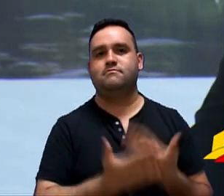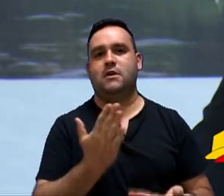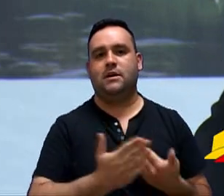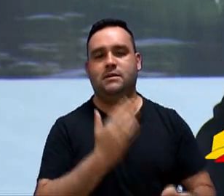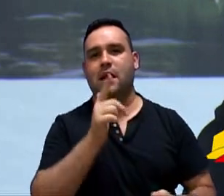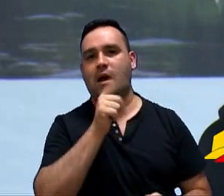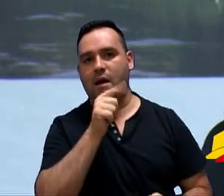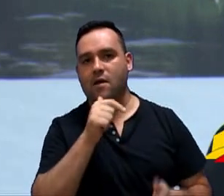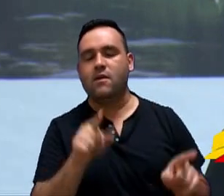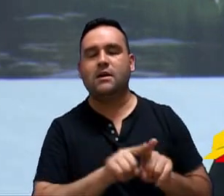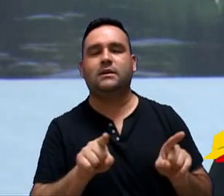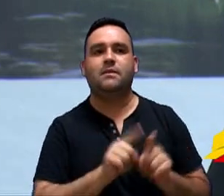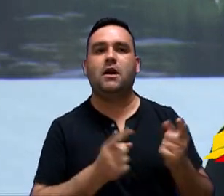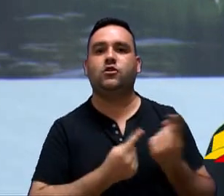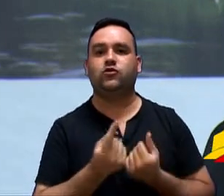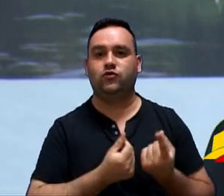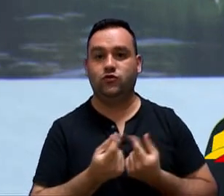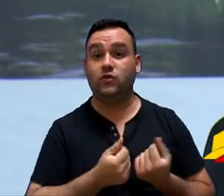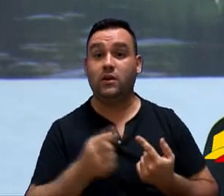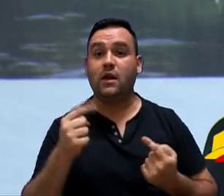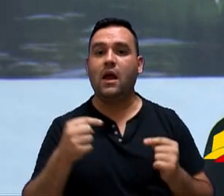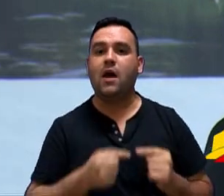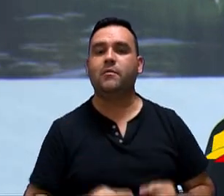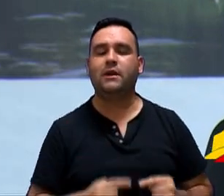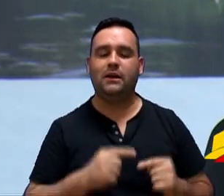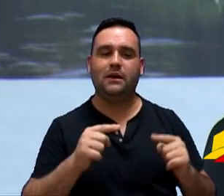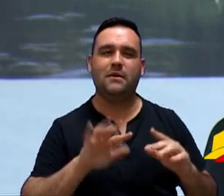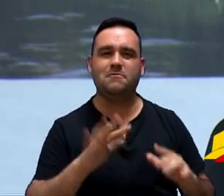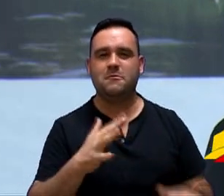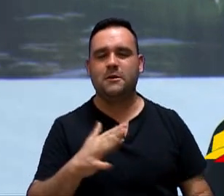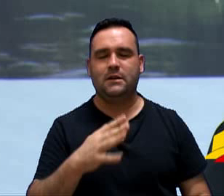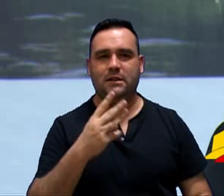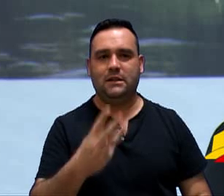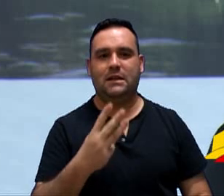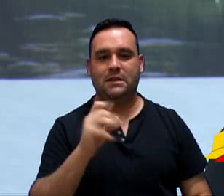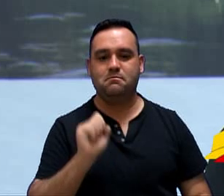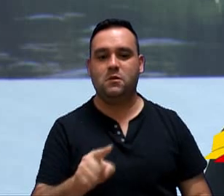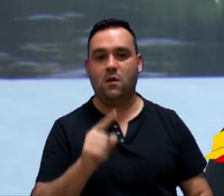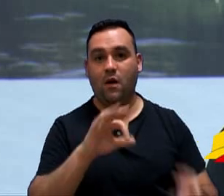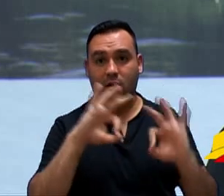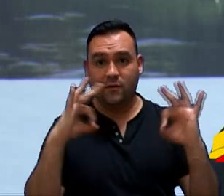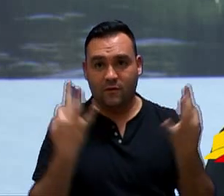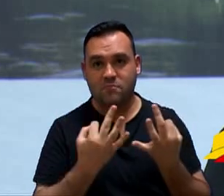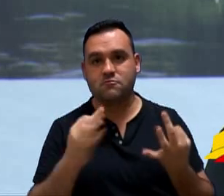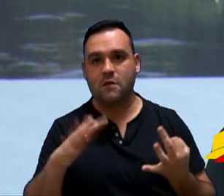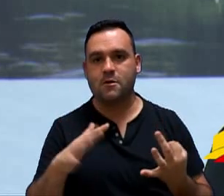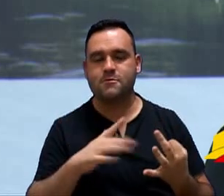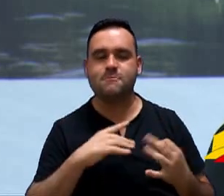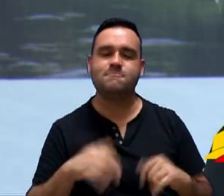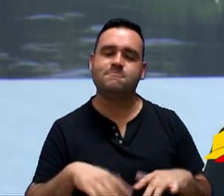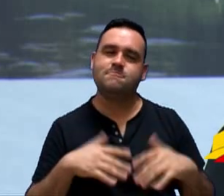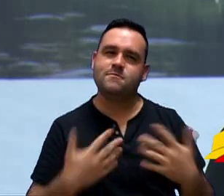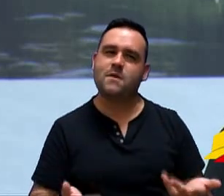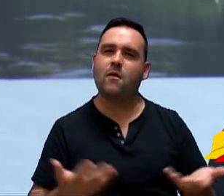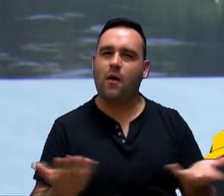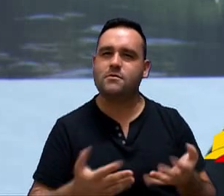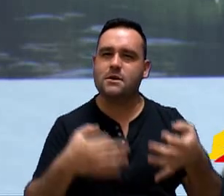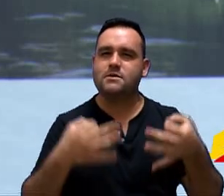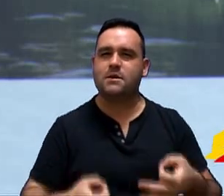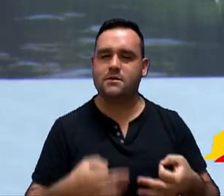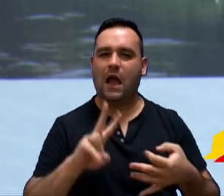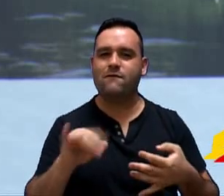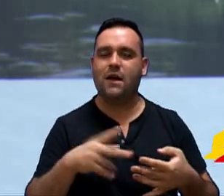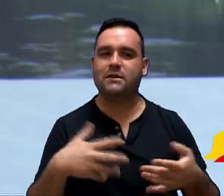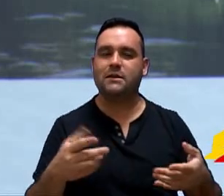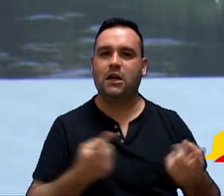com água e com receita, que representa para a CEMIC que 3 mil famílias, vereador. Então, com certeza será